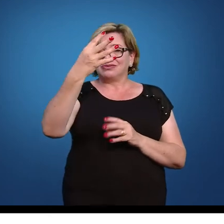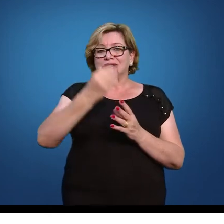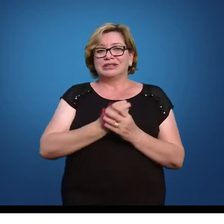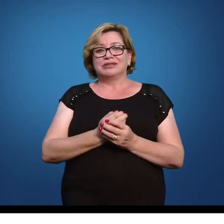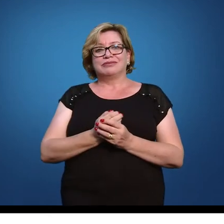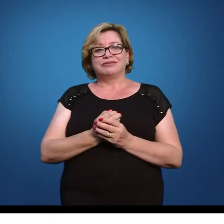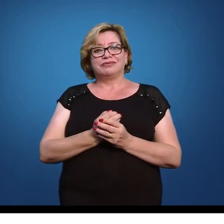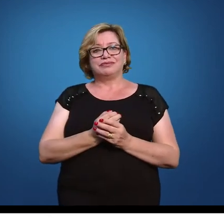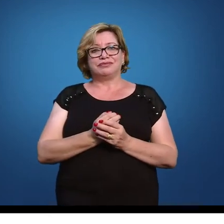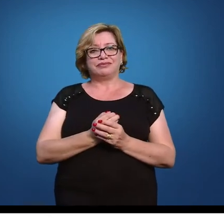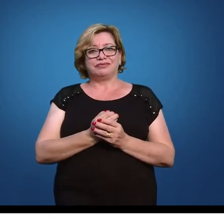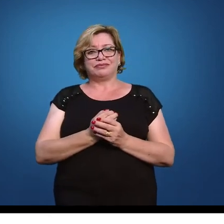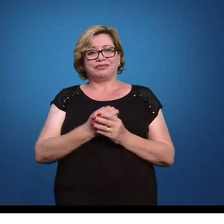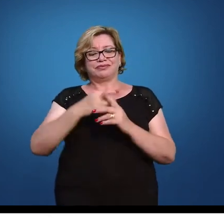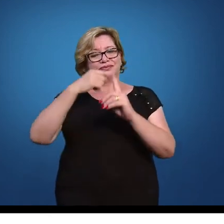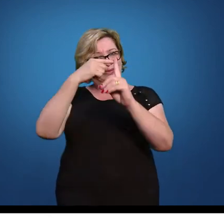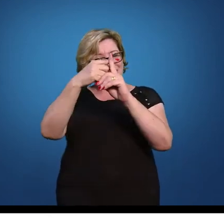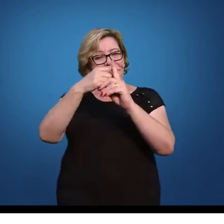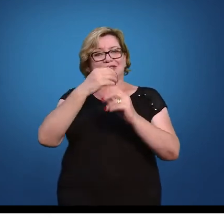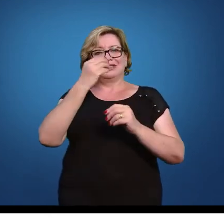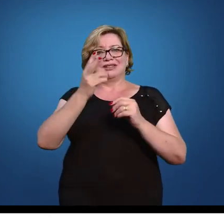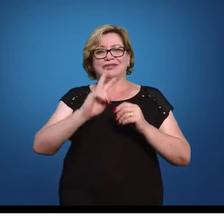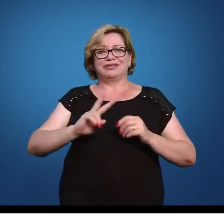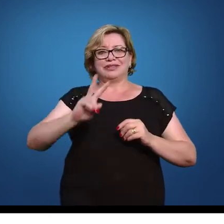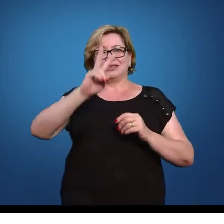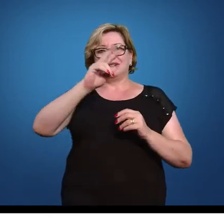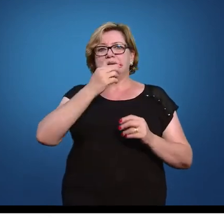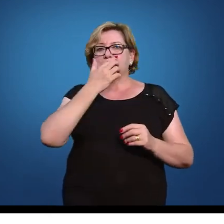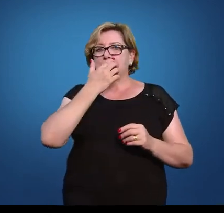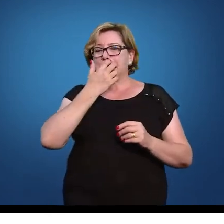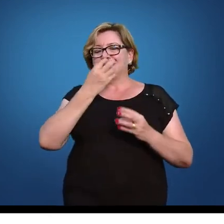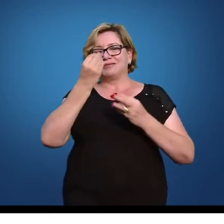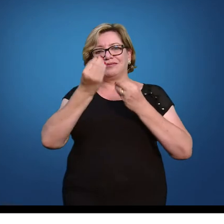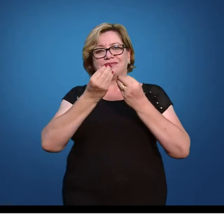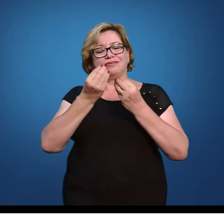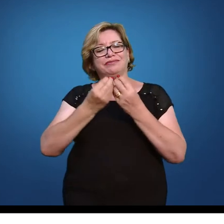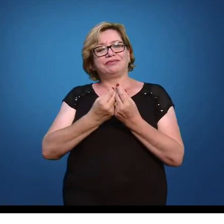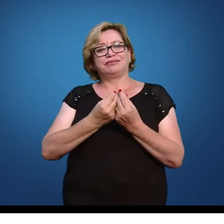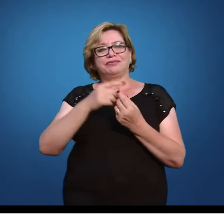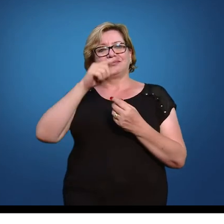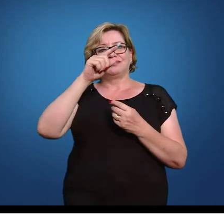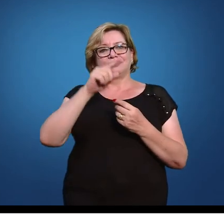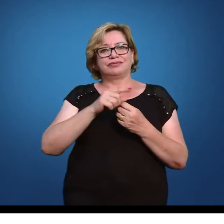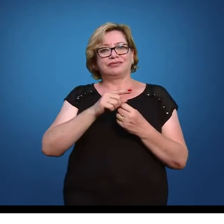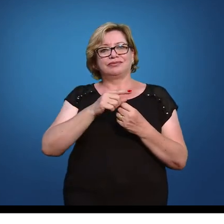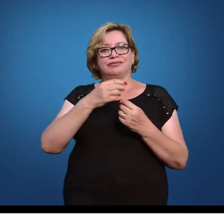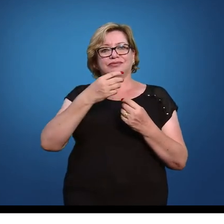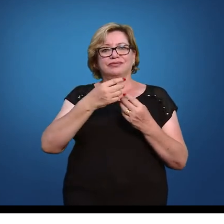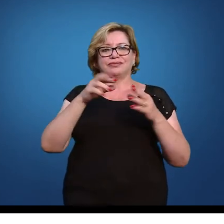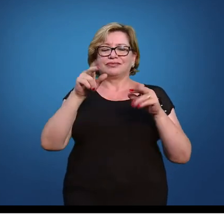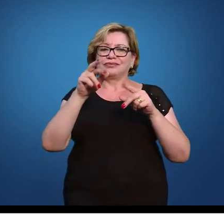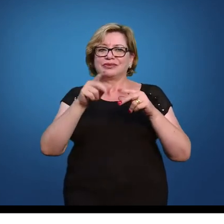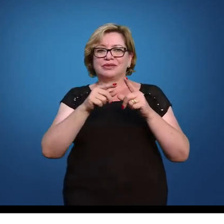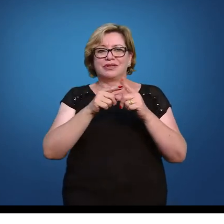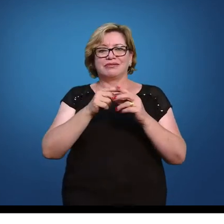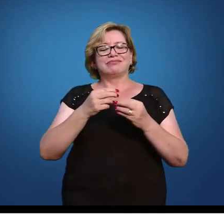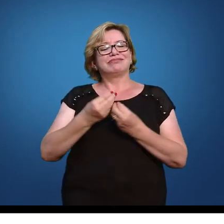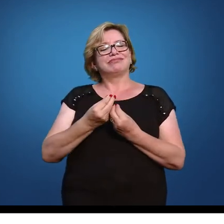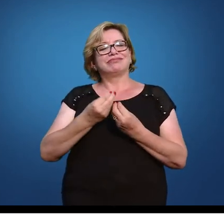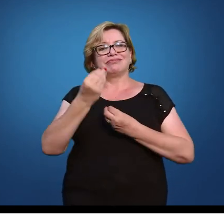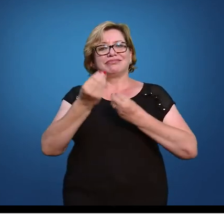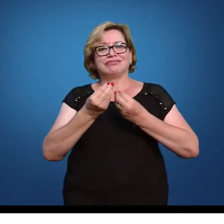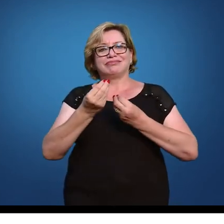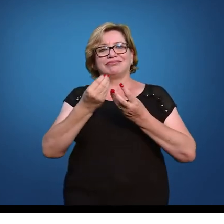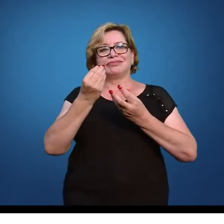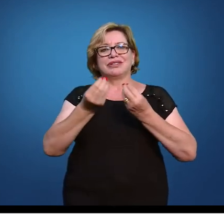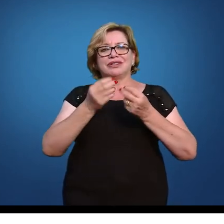o 1,4 positivo e o valor correspondente a 1,4 positivo é o mesmo do negativo